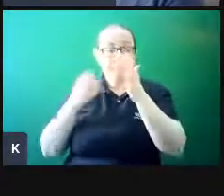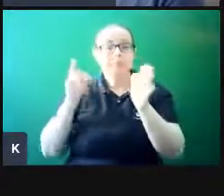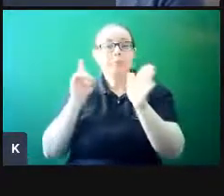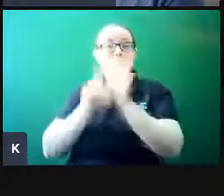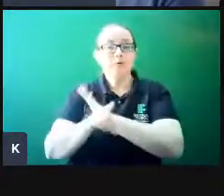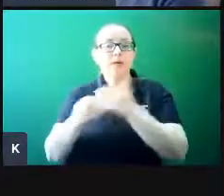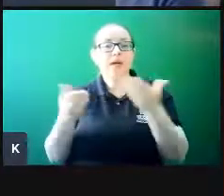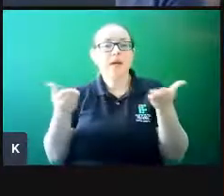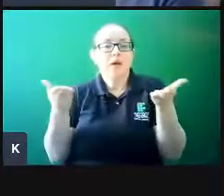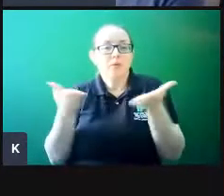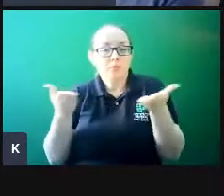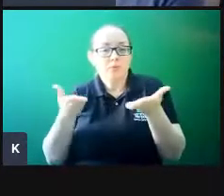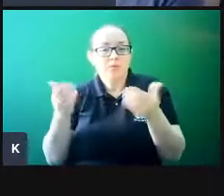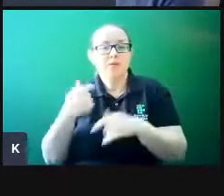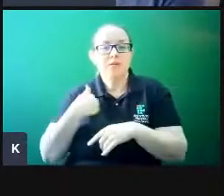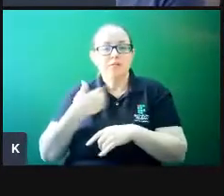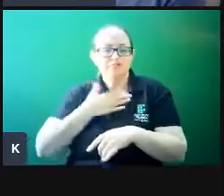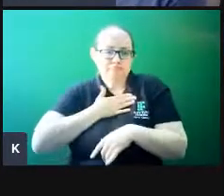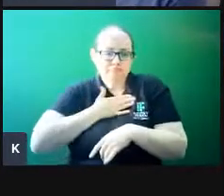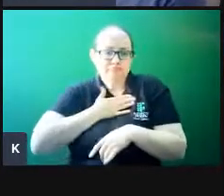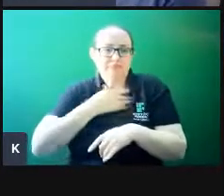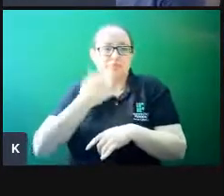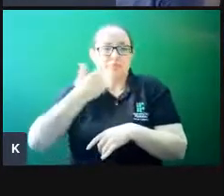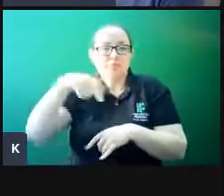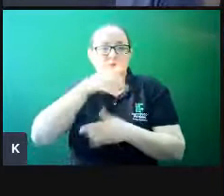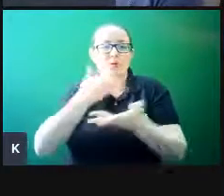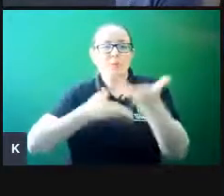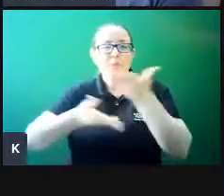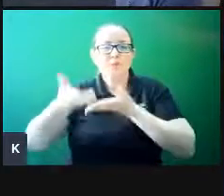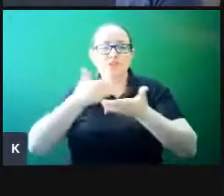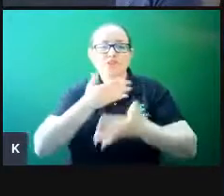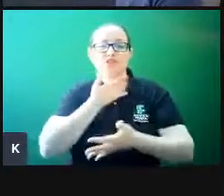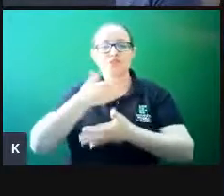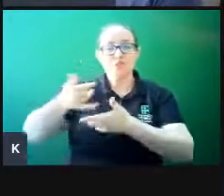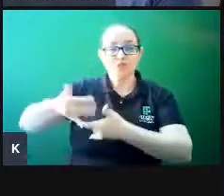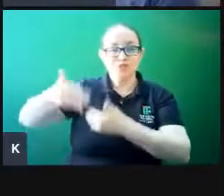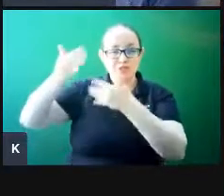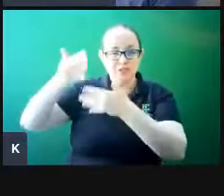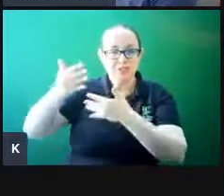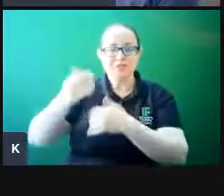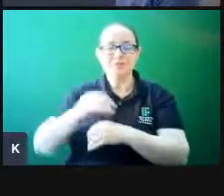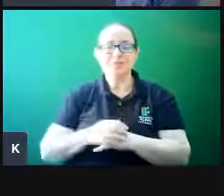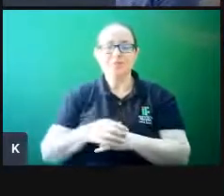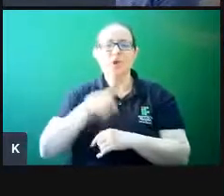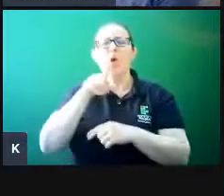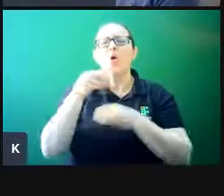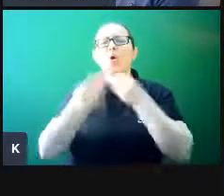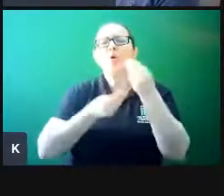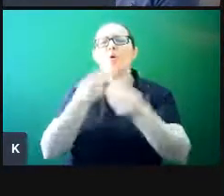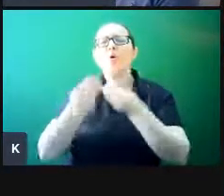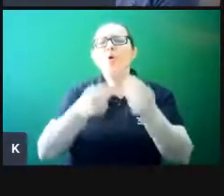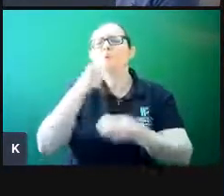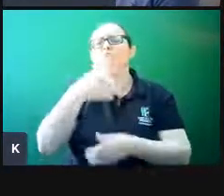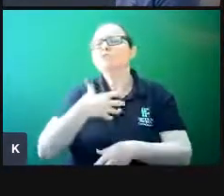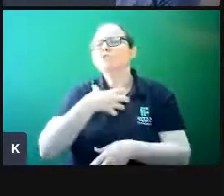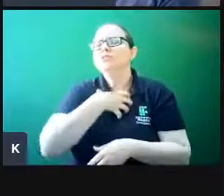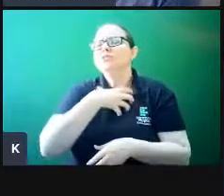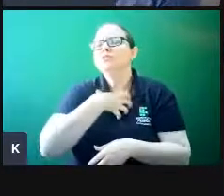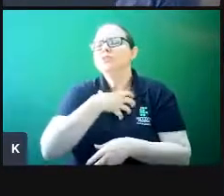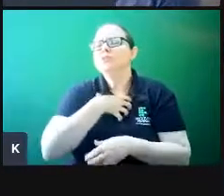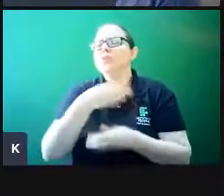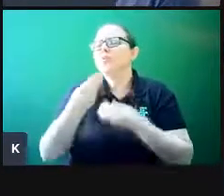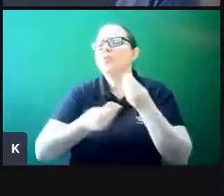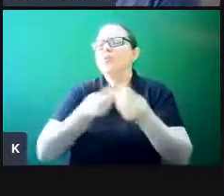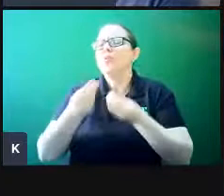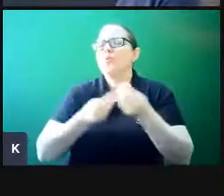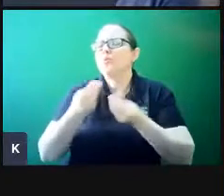agora, gostaria que vocês compartilhassem aí no chat, é como vocês reagiram frente a essas mudanças impostas. Como